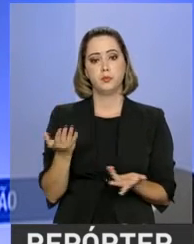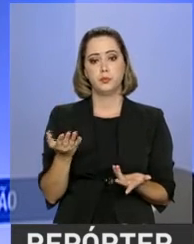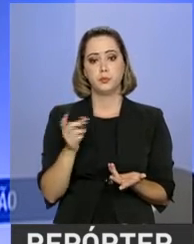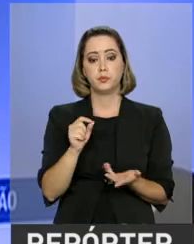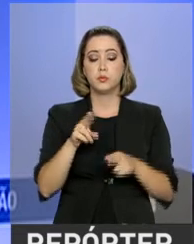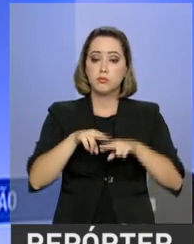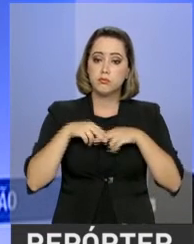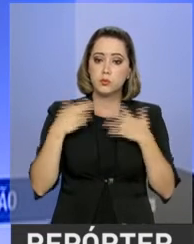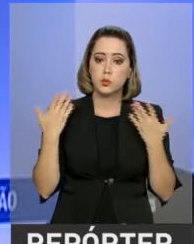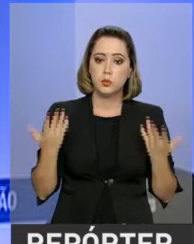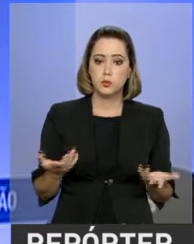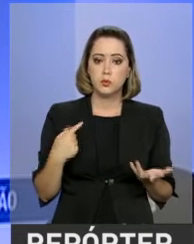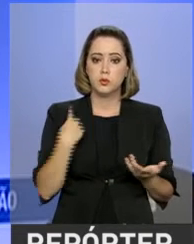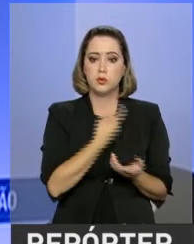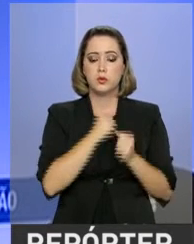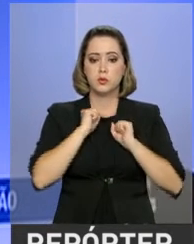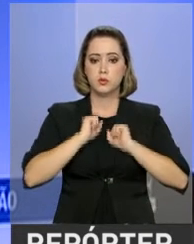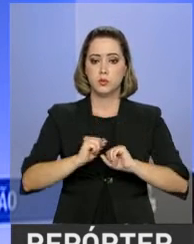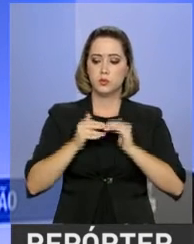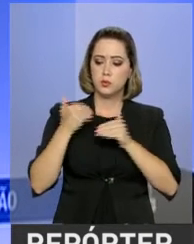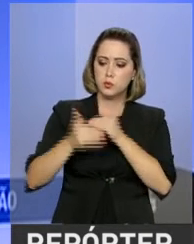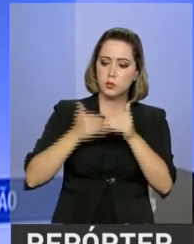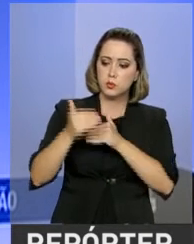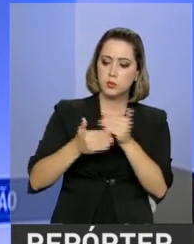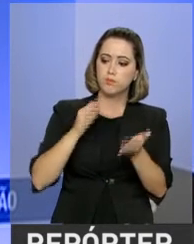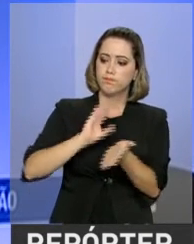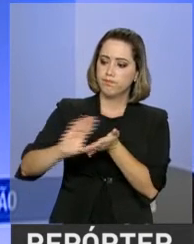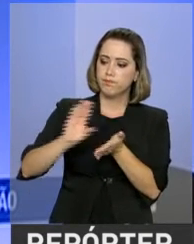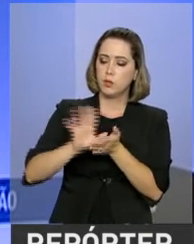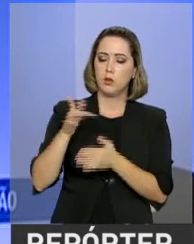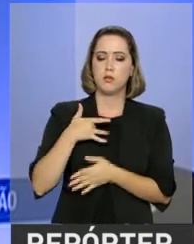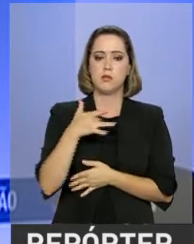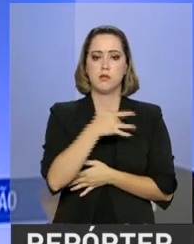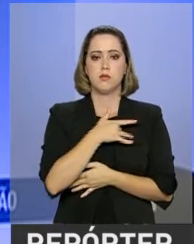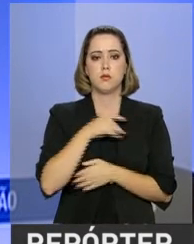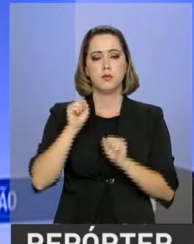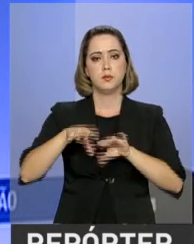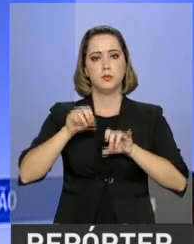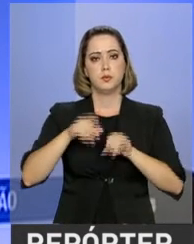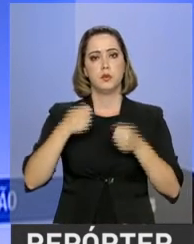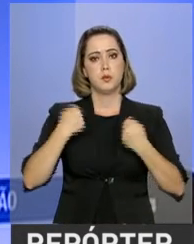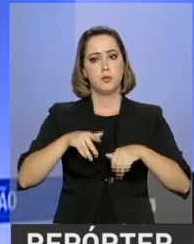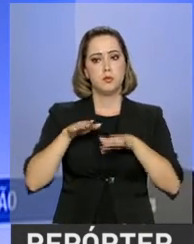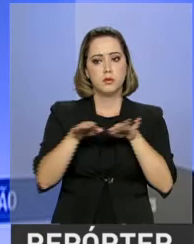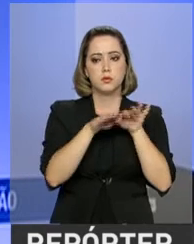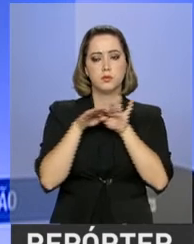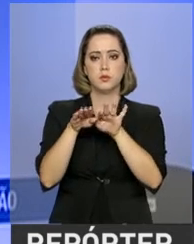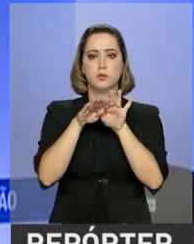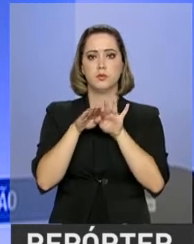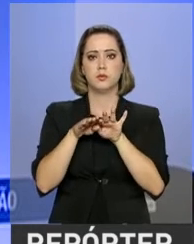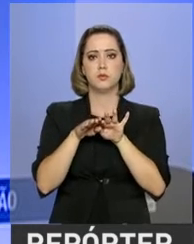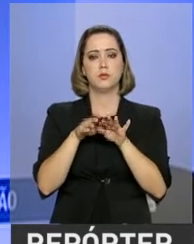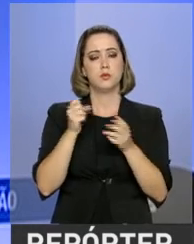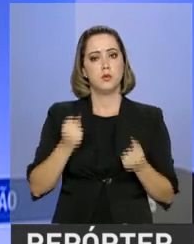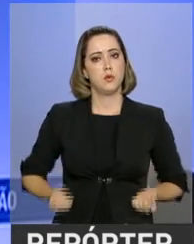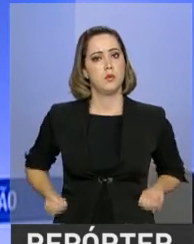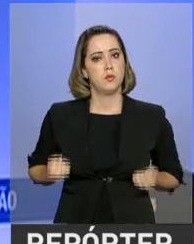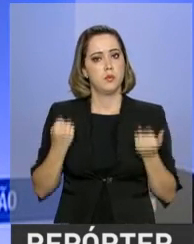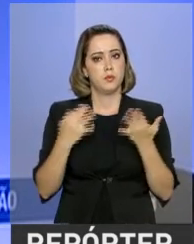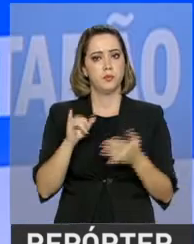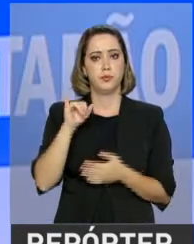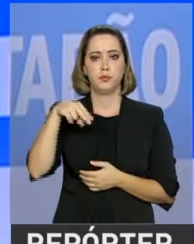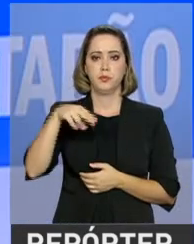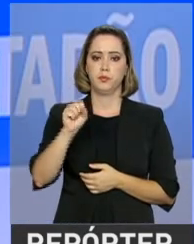Portanto, para que possamos, de fato, continuar investindo em saúde e educação, nós precisamos estabilizar as despesas da